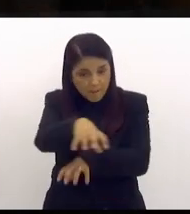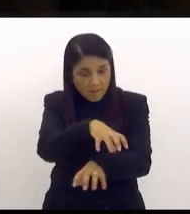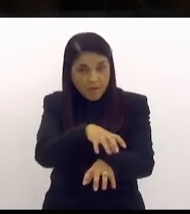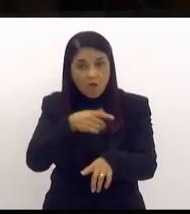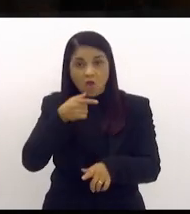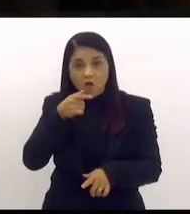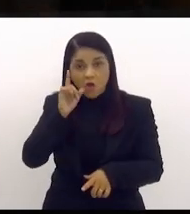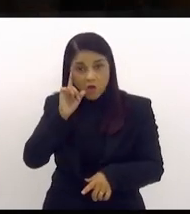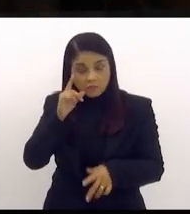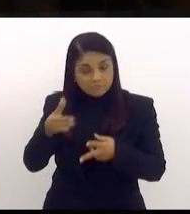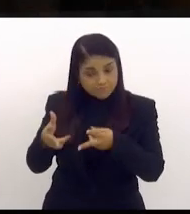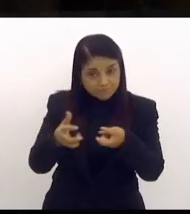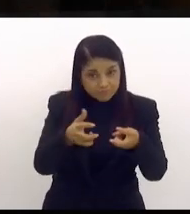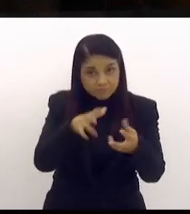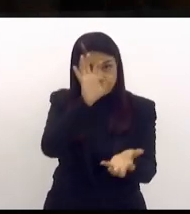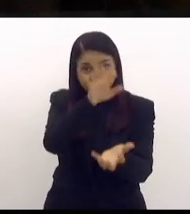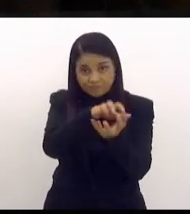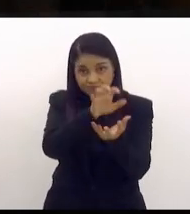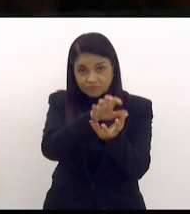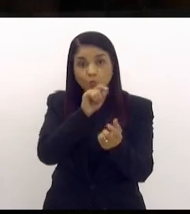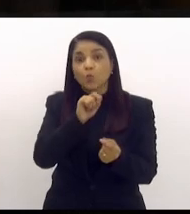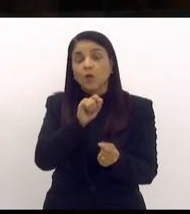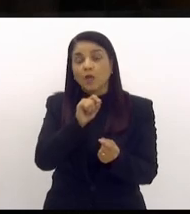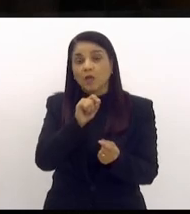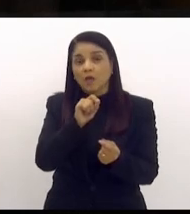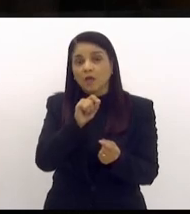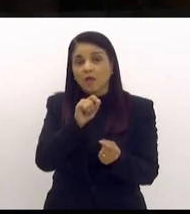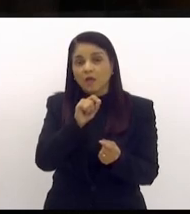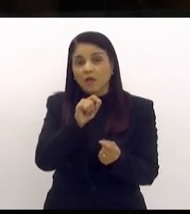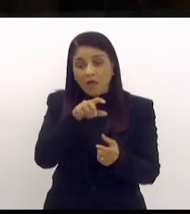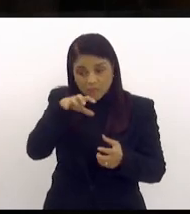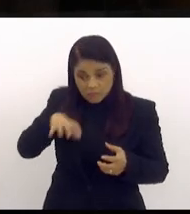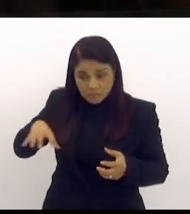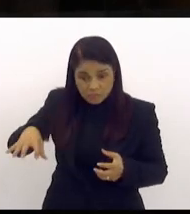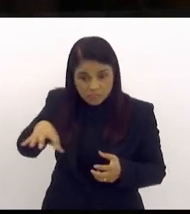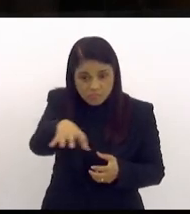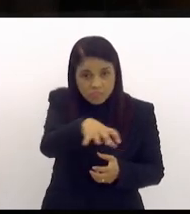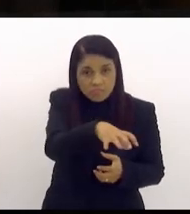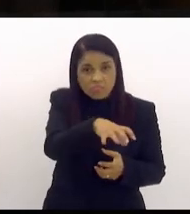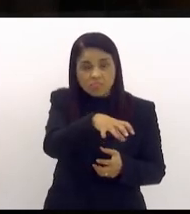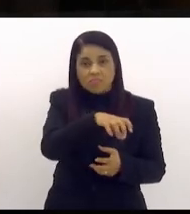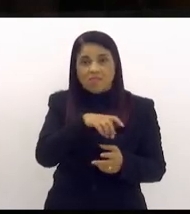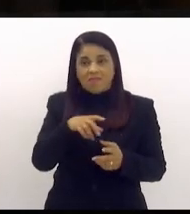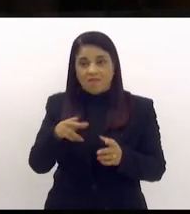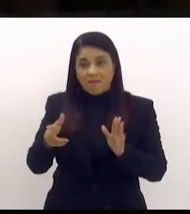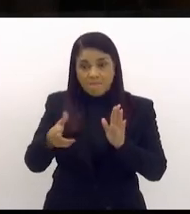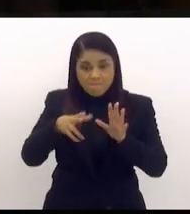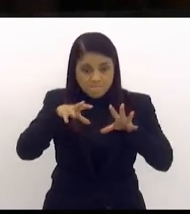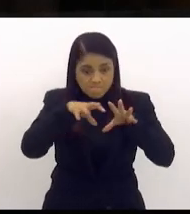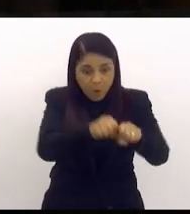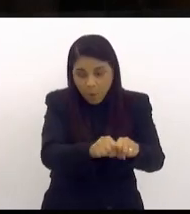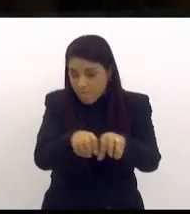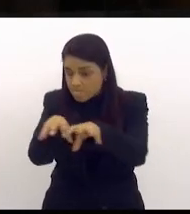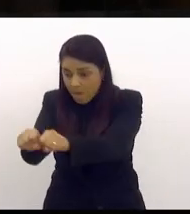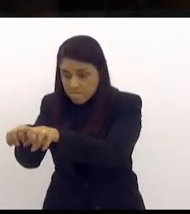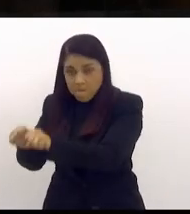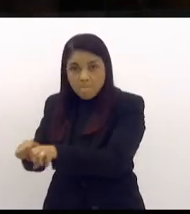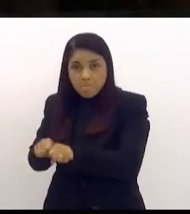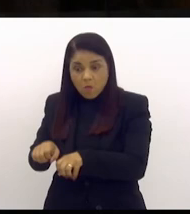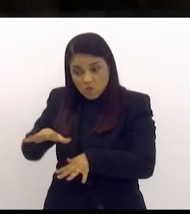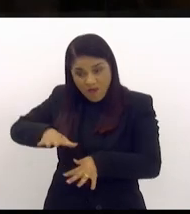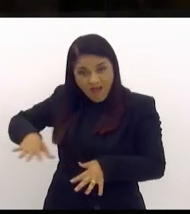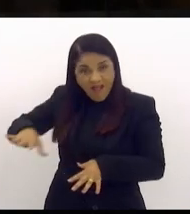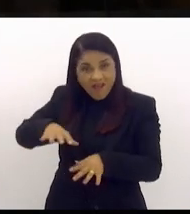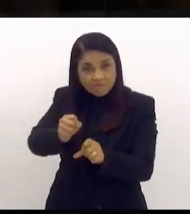em Santa Cruz foi domínio territorial de uma área imensa,